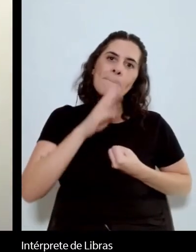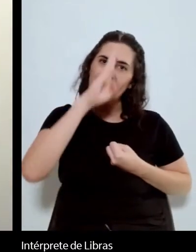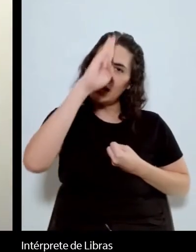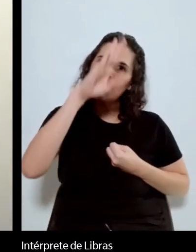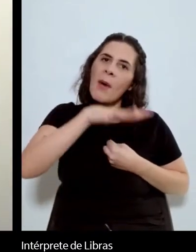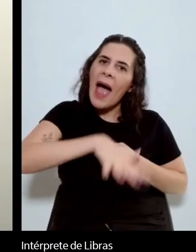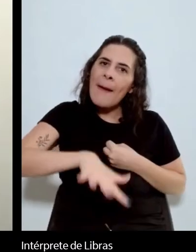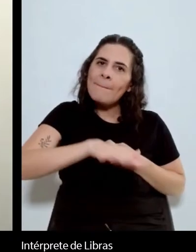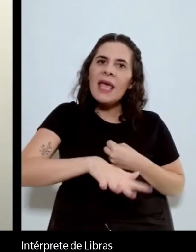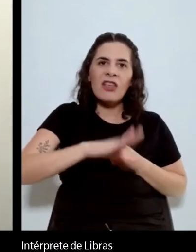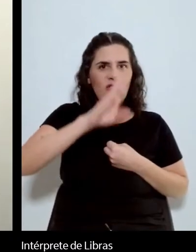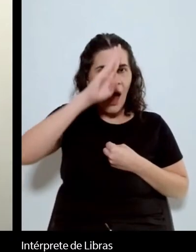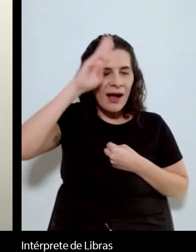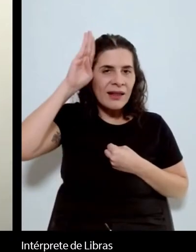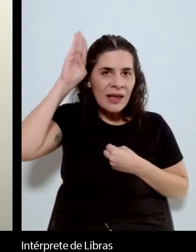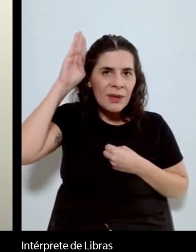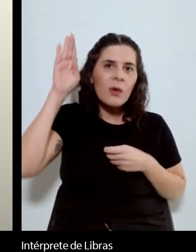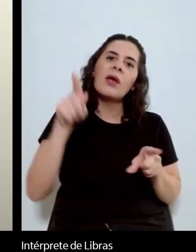também em traduções.